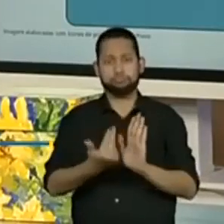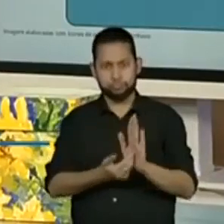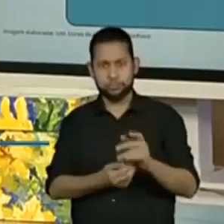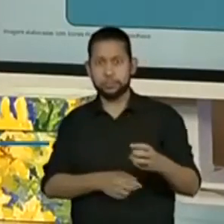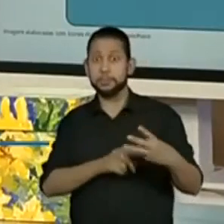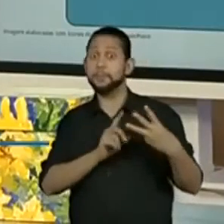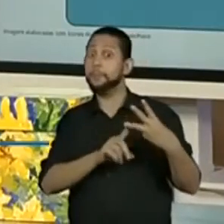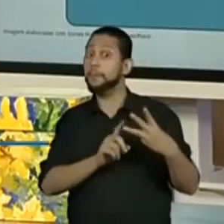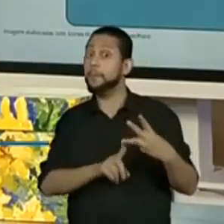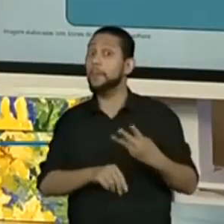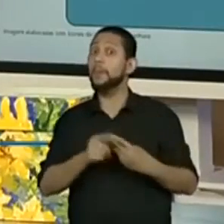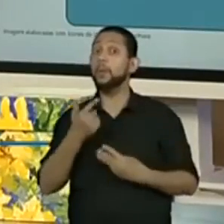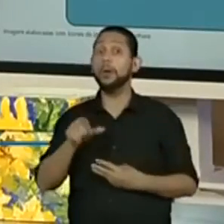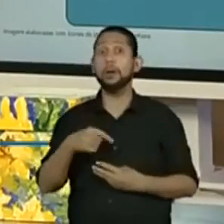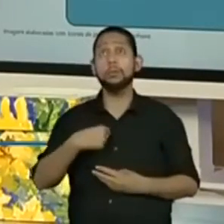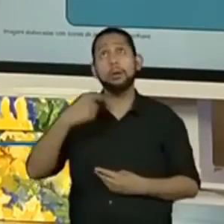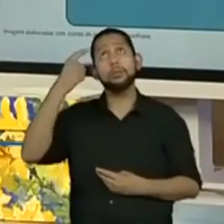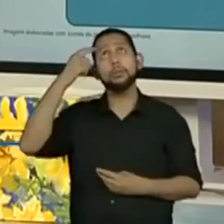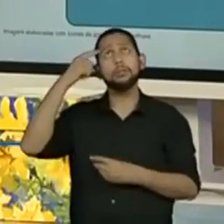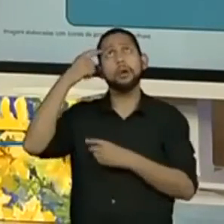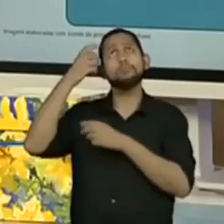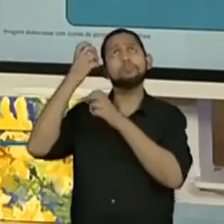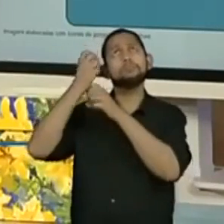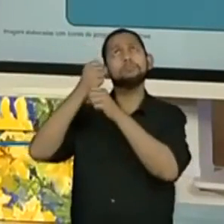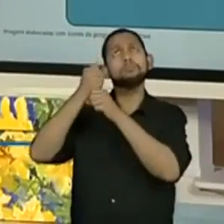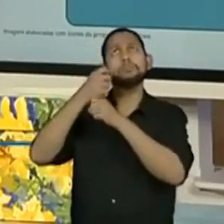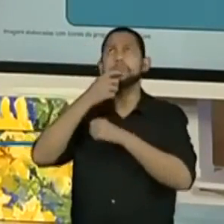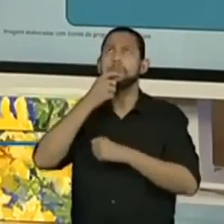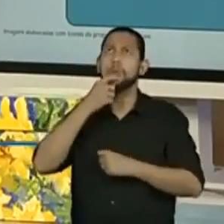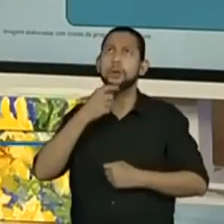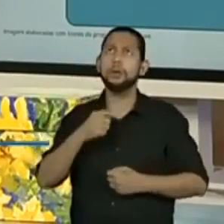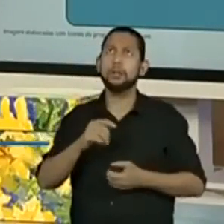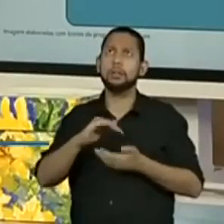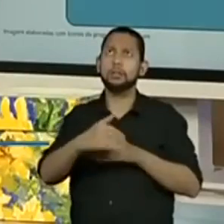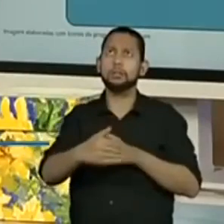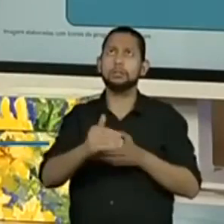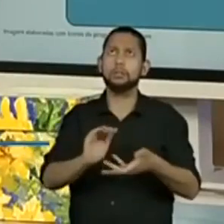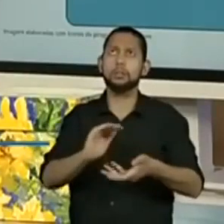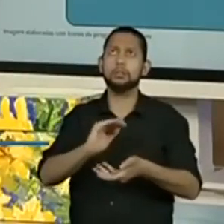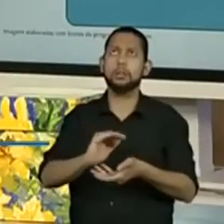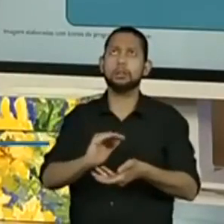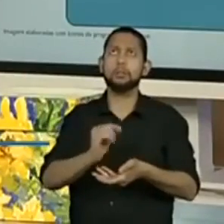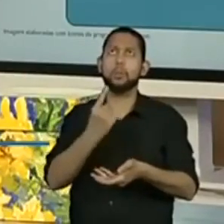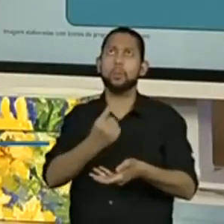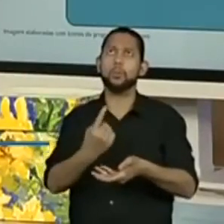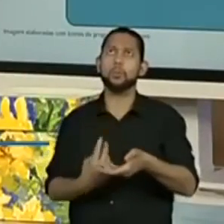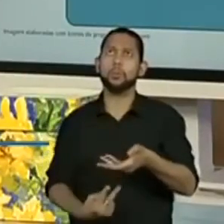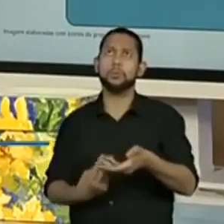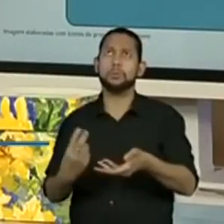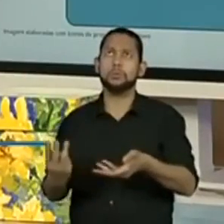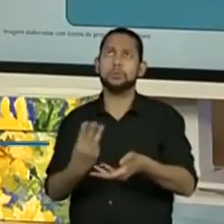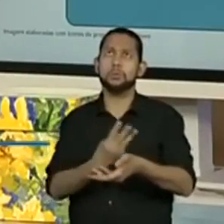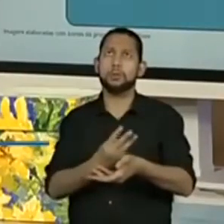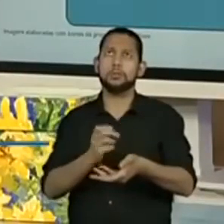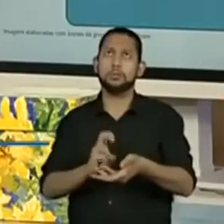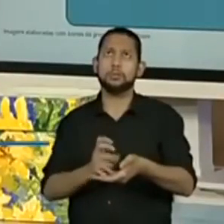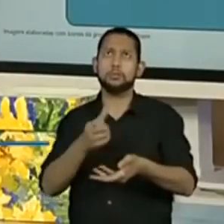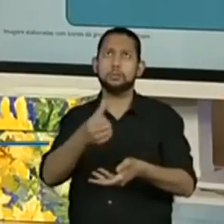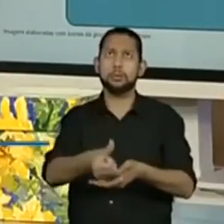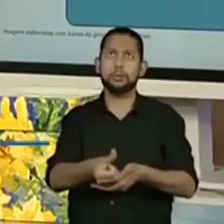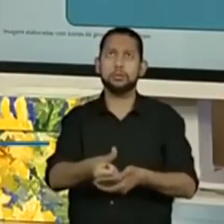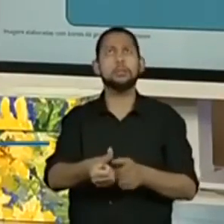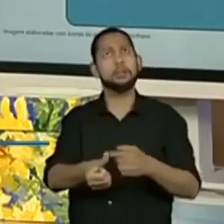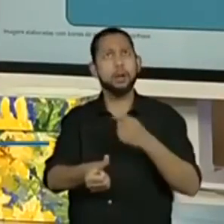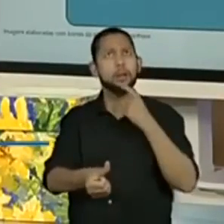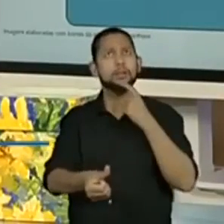chegar naquela resposta pelo cálculo mental. Se um dado tem seis possibilidades, dois dados seria